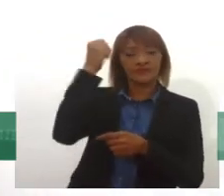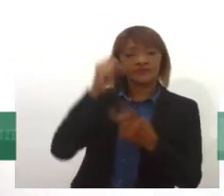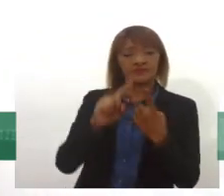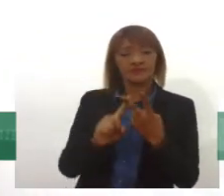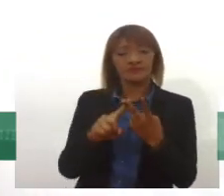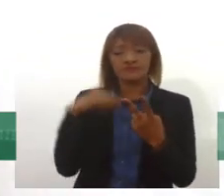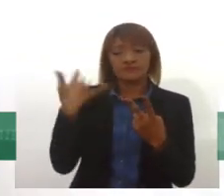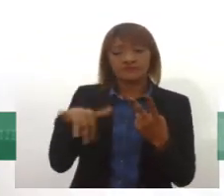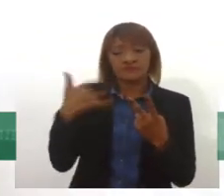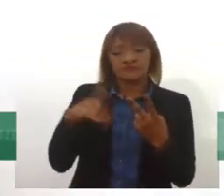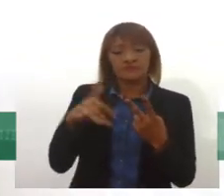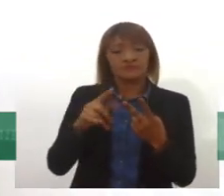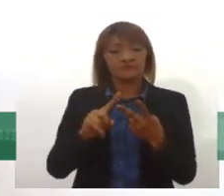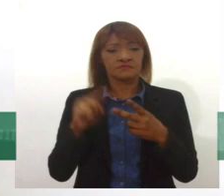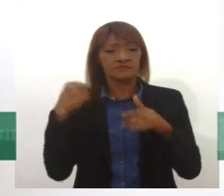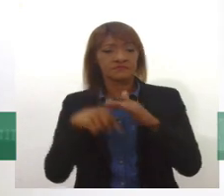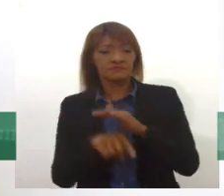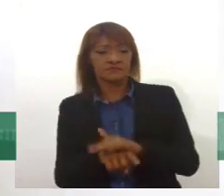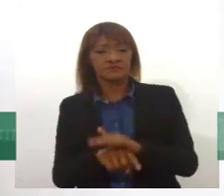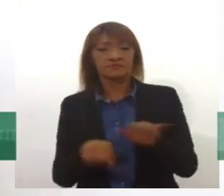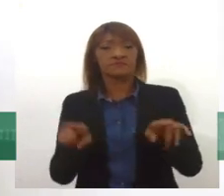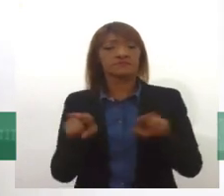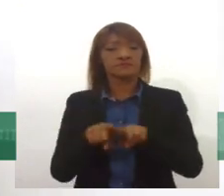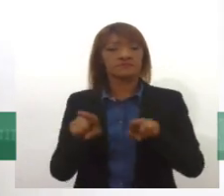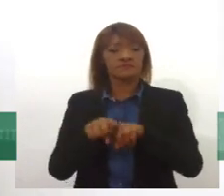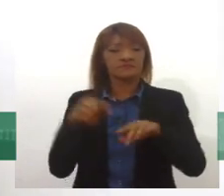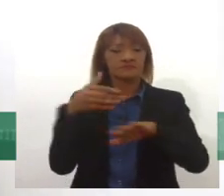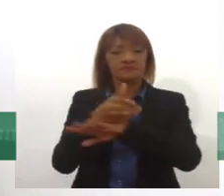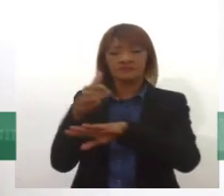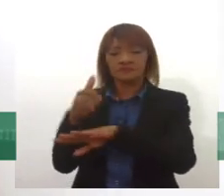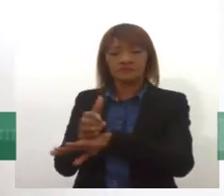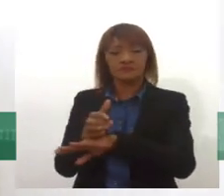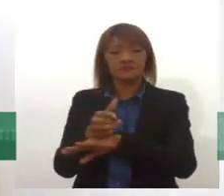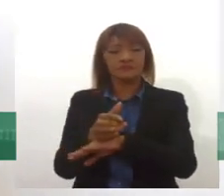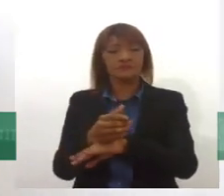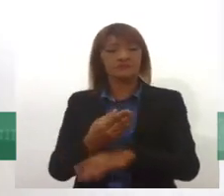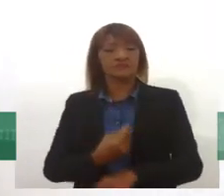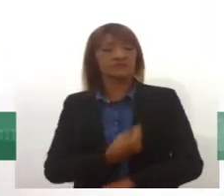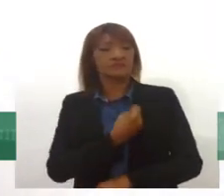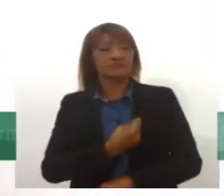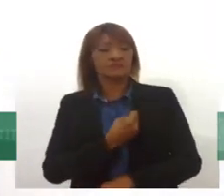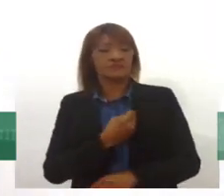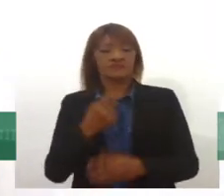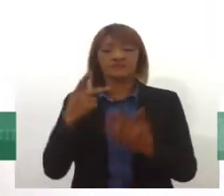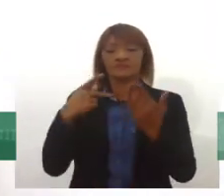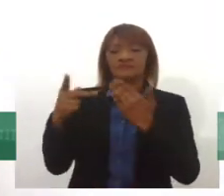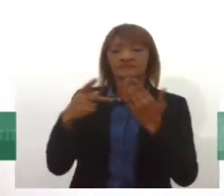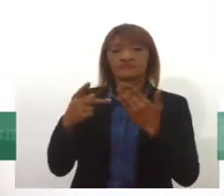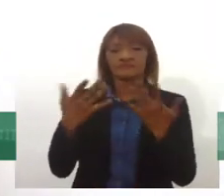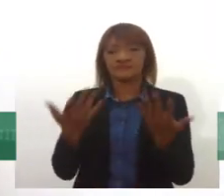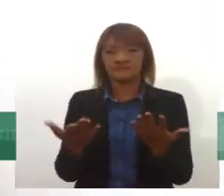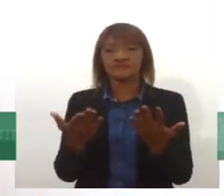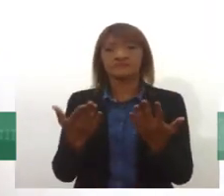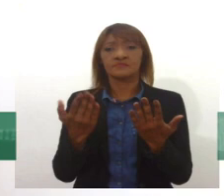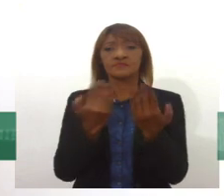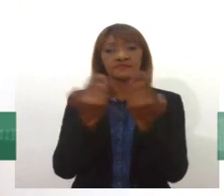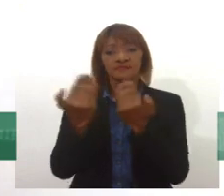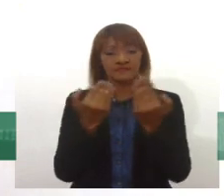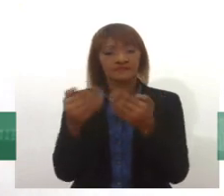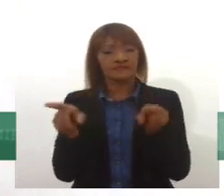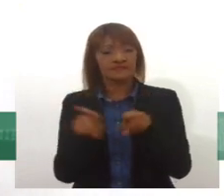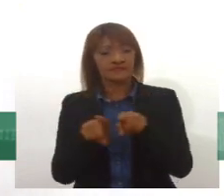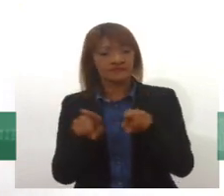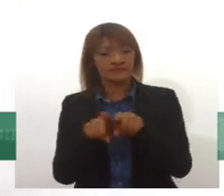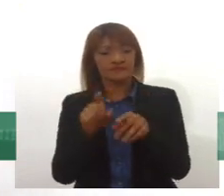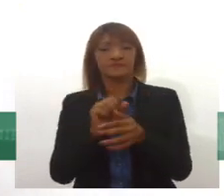psicológico, que é o serviço remoto de atendimento, a gente também tem um atendimento presencial de psicólogos e psiquiatras em algumas